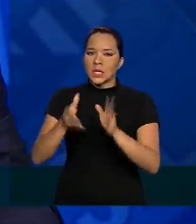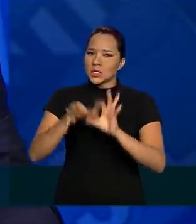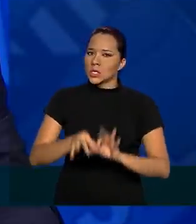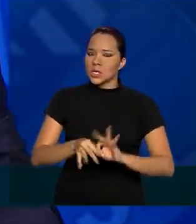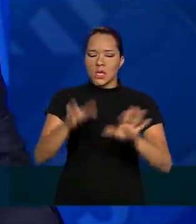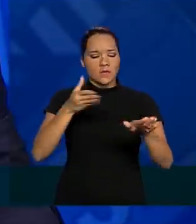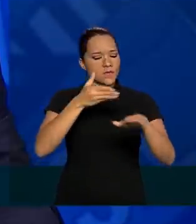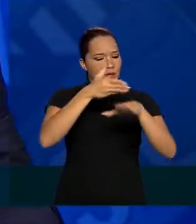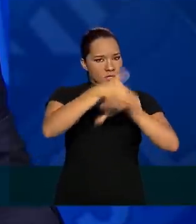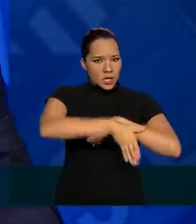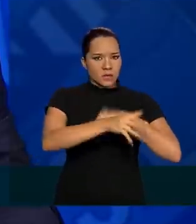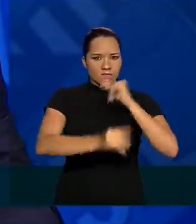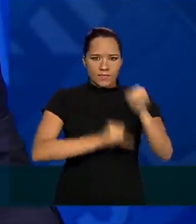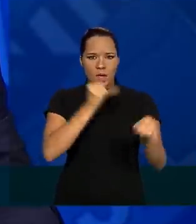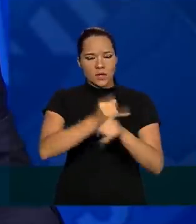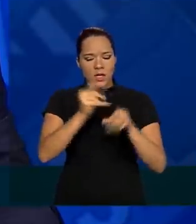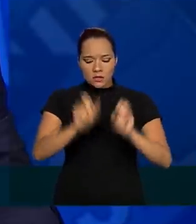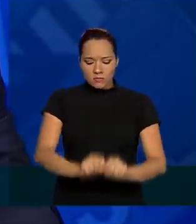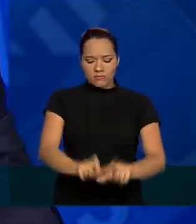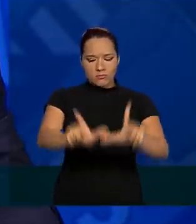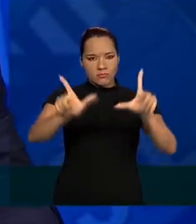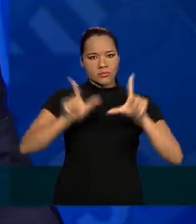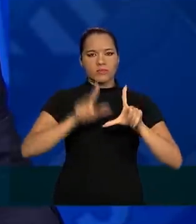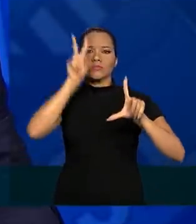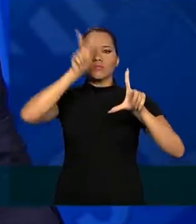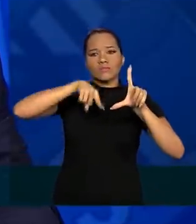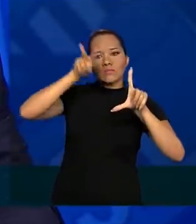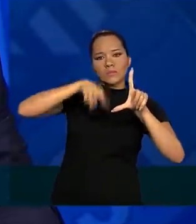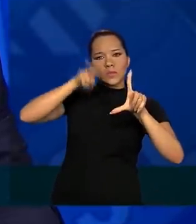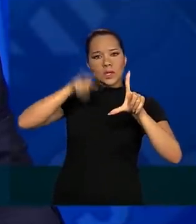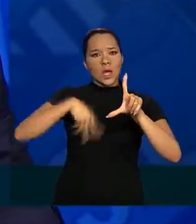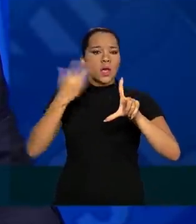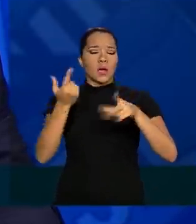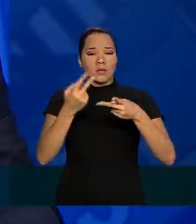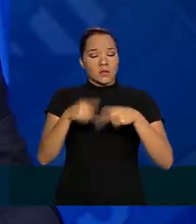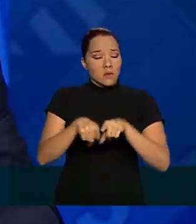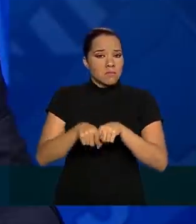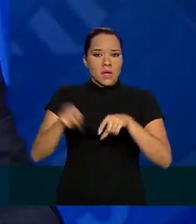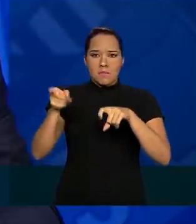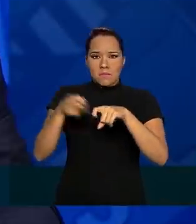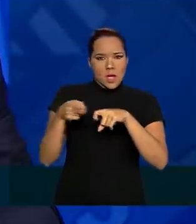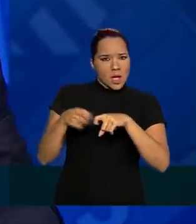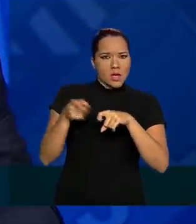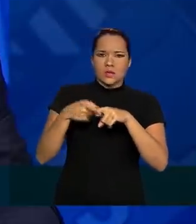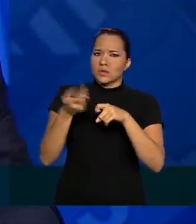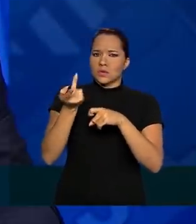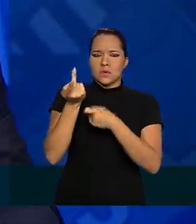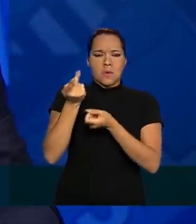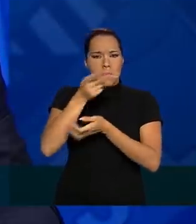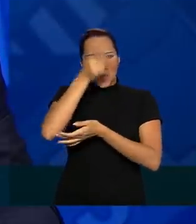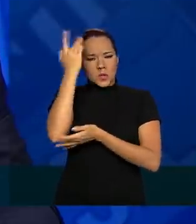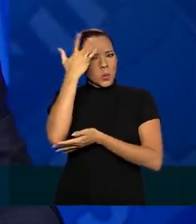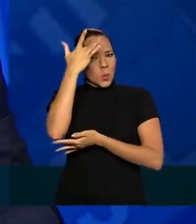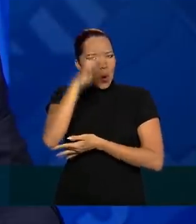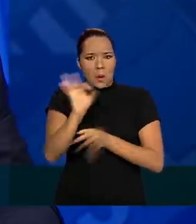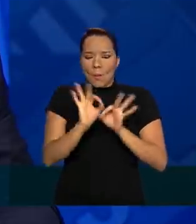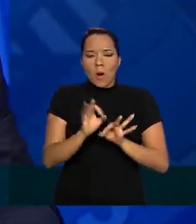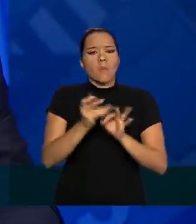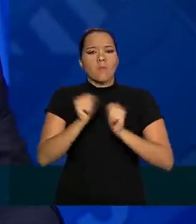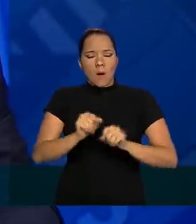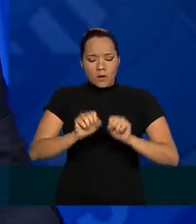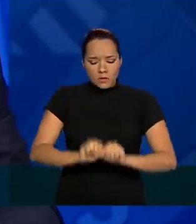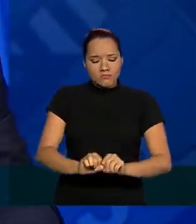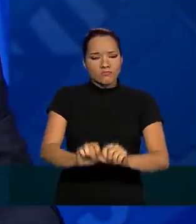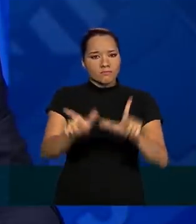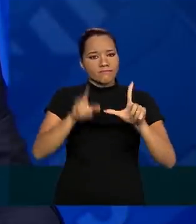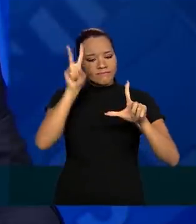na internet para todo o público brasileiro, leigo, médicos, enfim, todo o trabalho está disposto. E